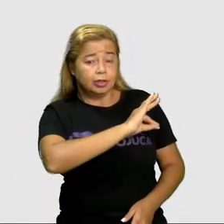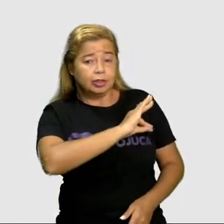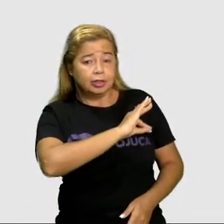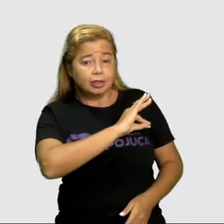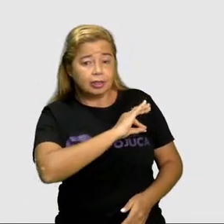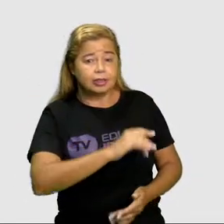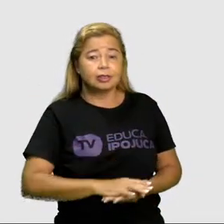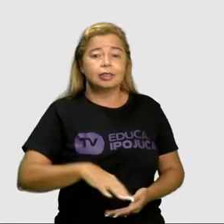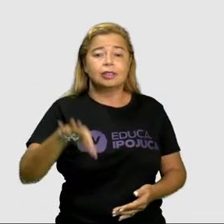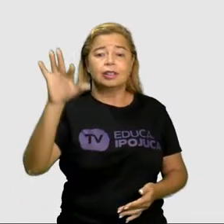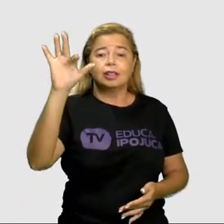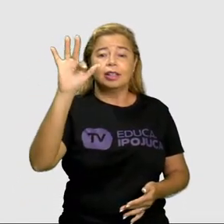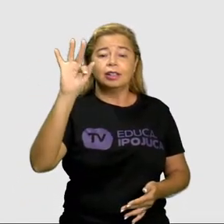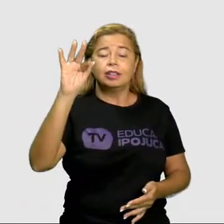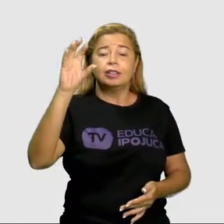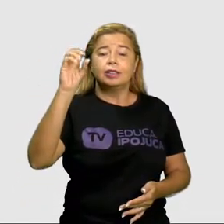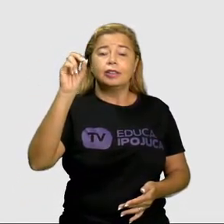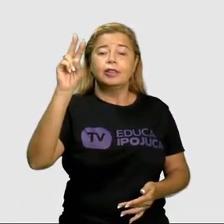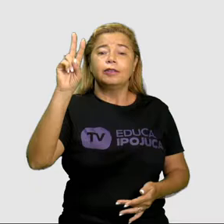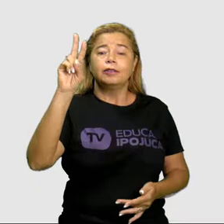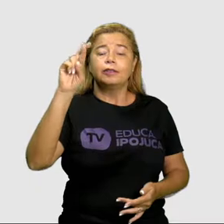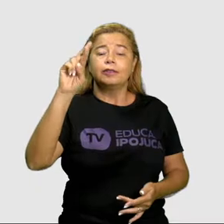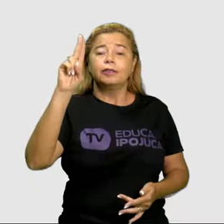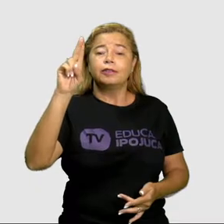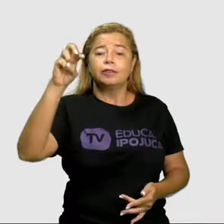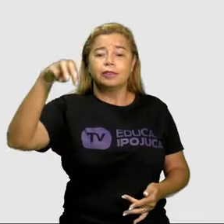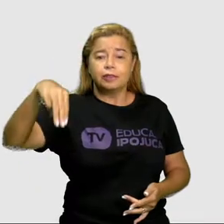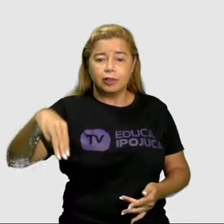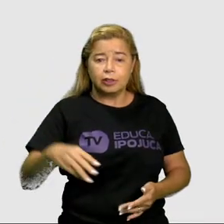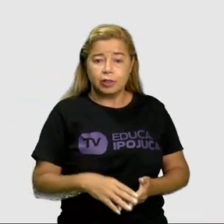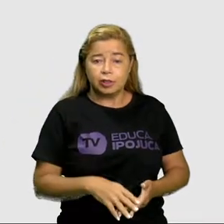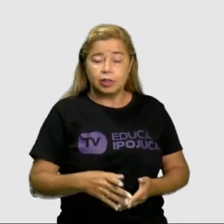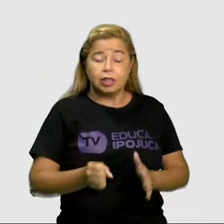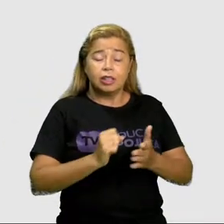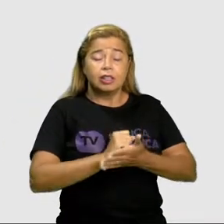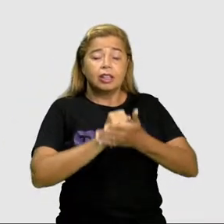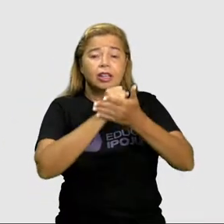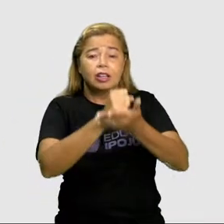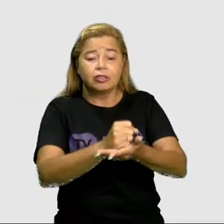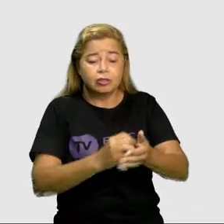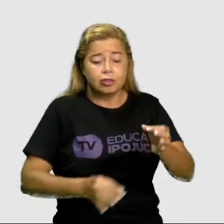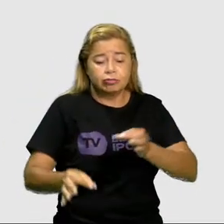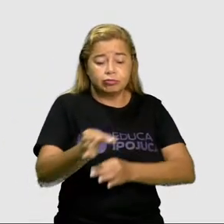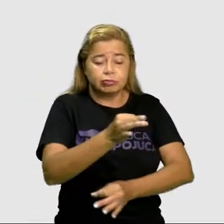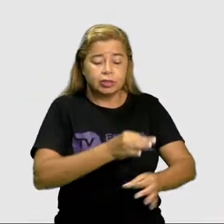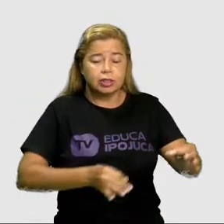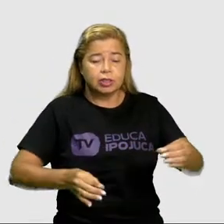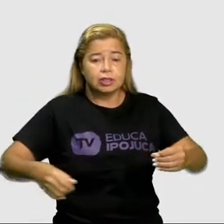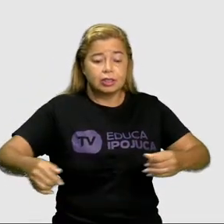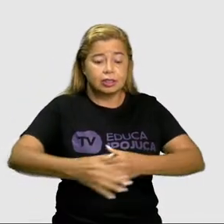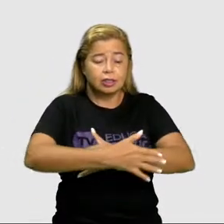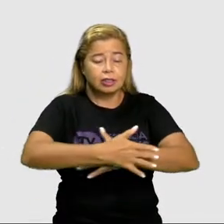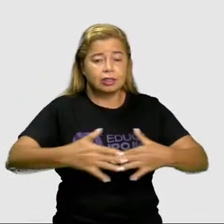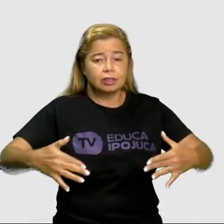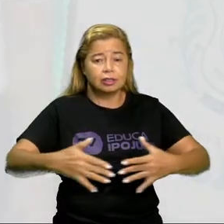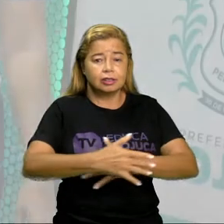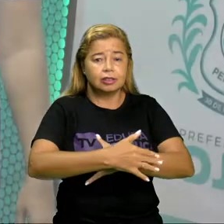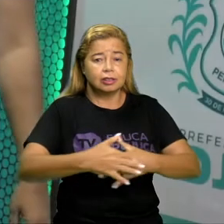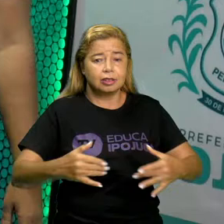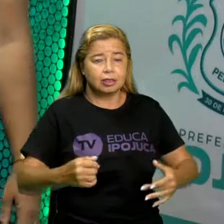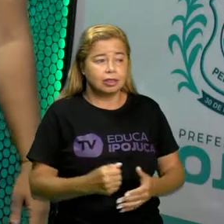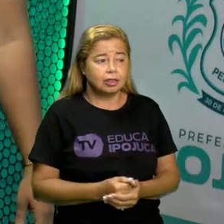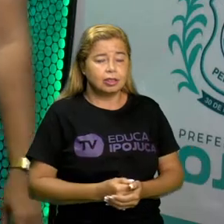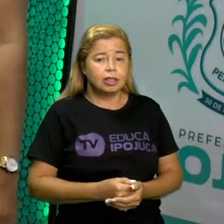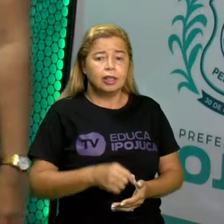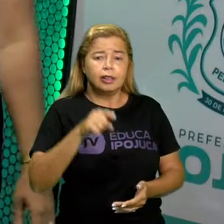Esses órgãos, ele ajuda a organizar a cidade e a gente vai estudar um pouquinho sobre eles, tá certo? Você já foi em